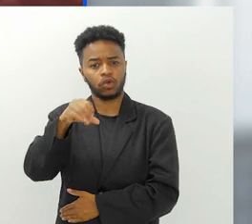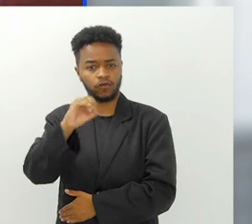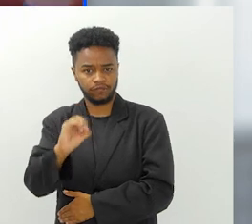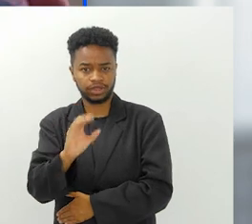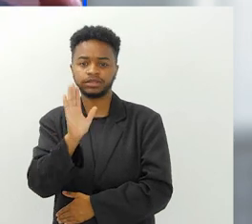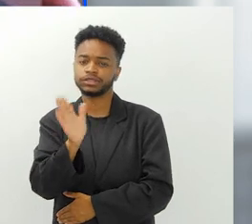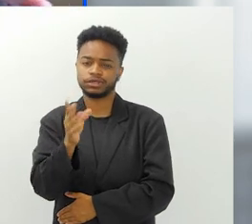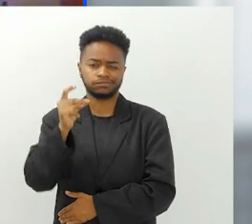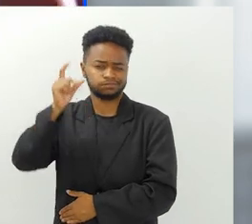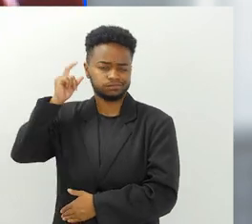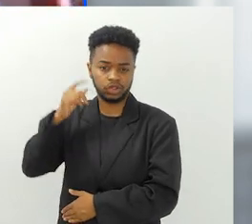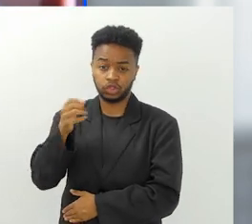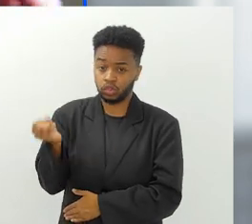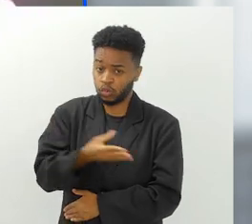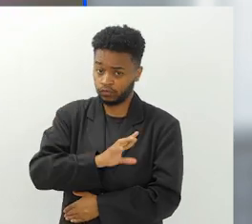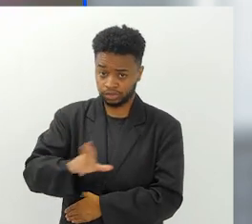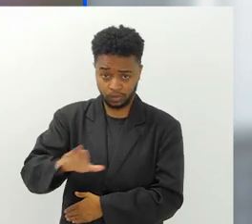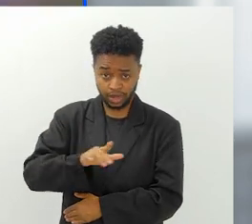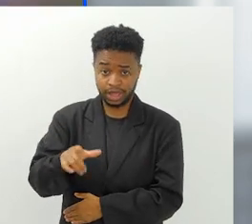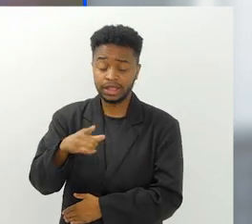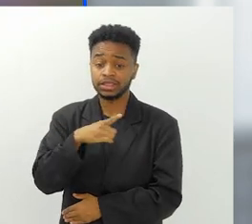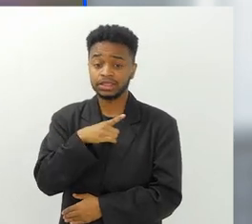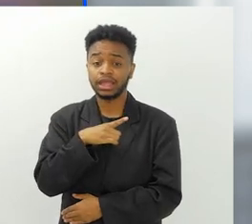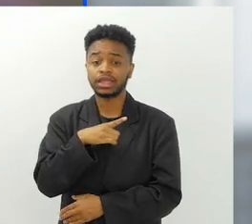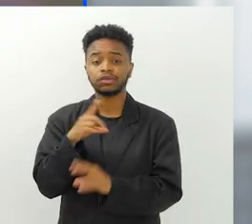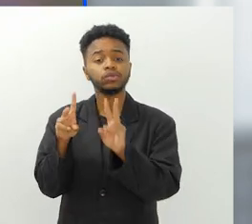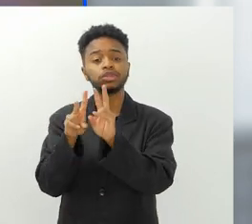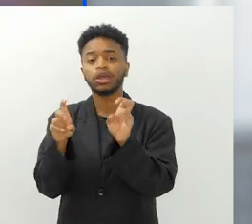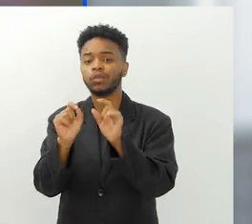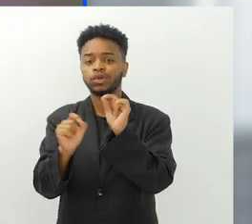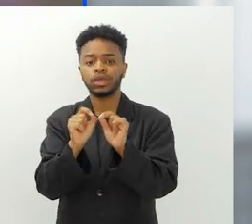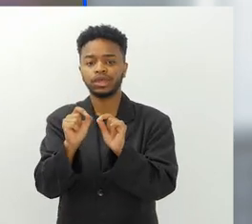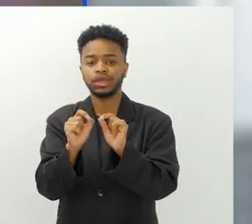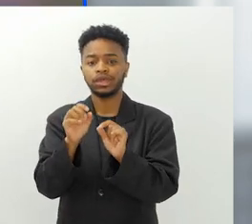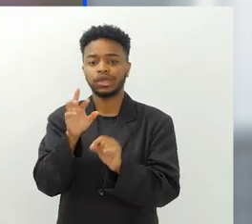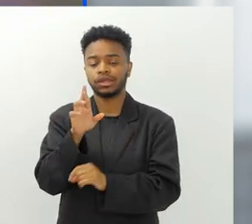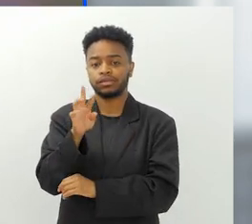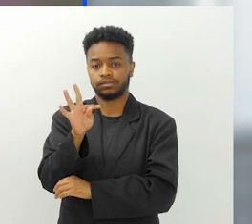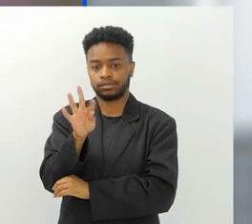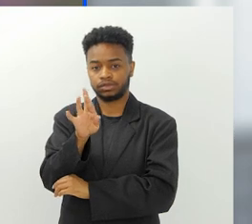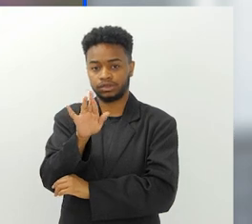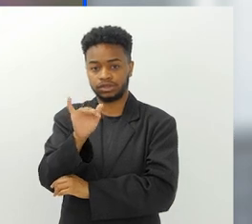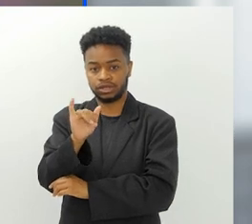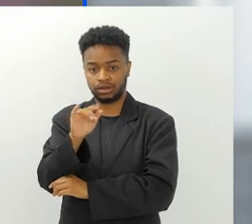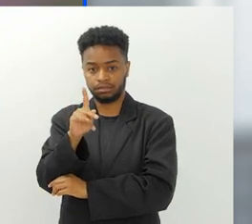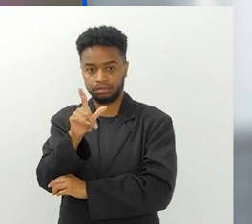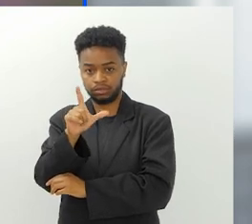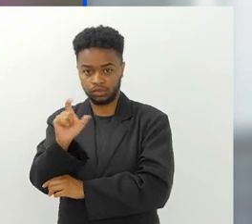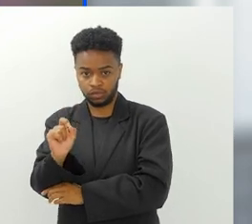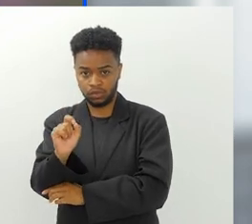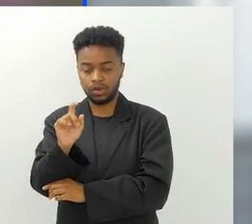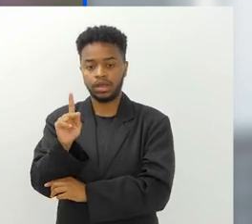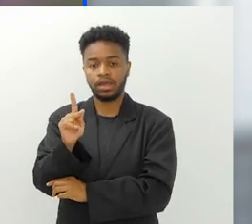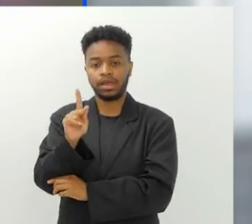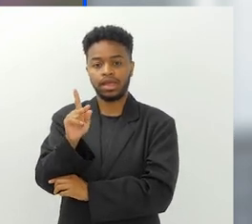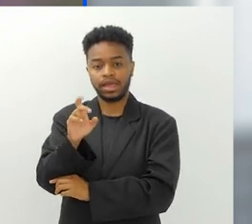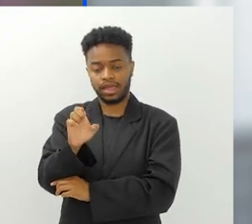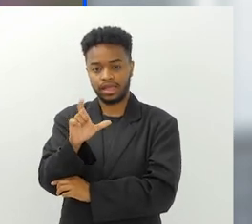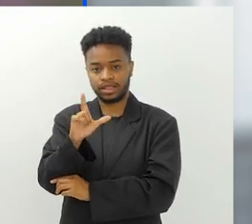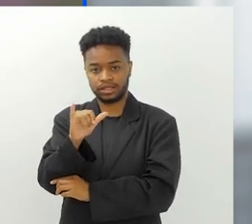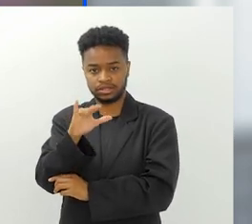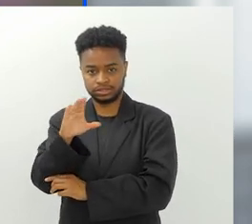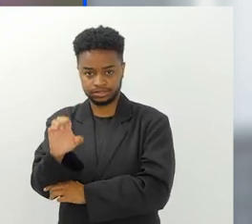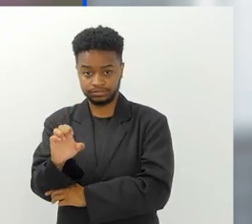1990, não é nada novo, que chama-se o triplo hélice, ou triplo hélice